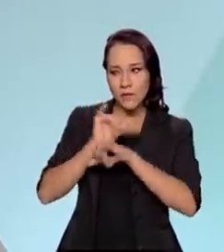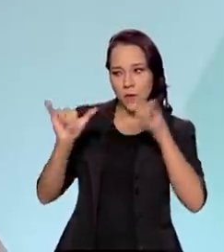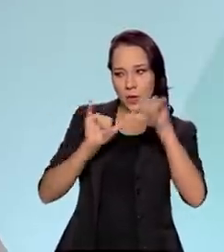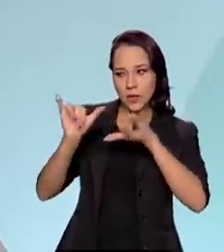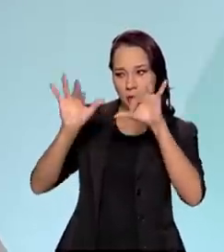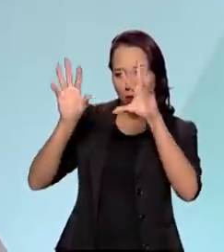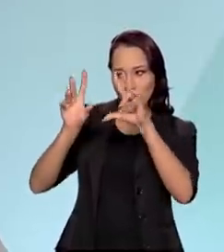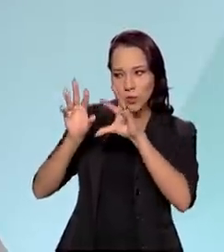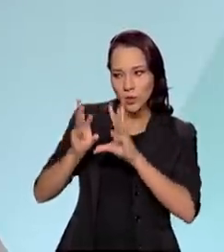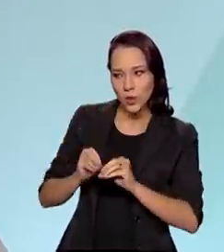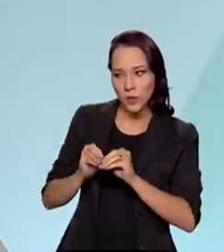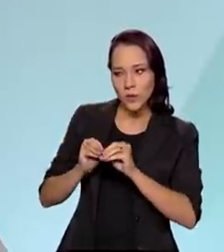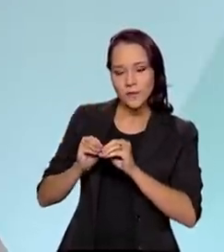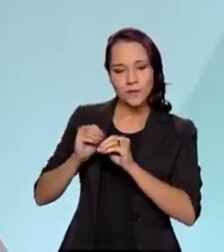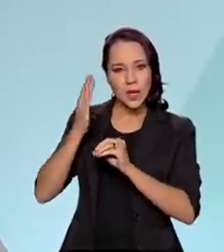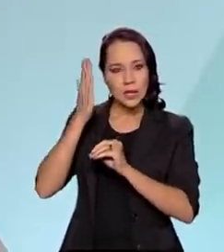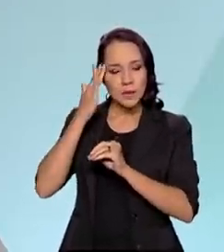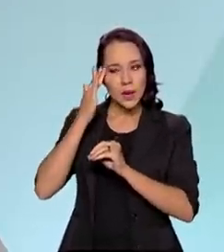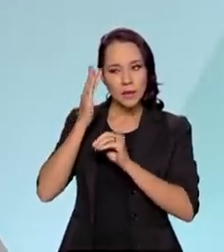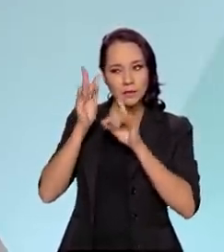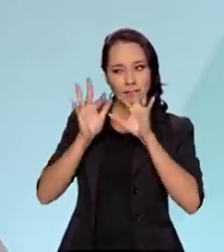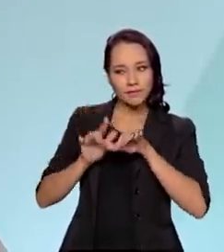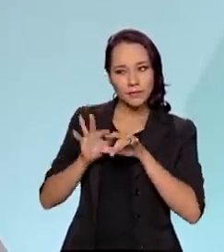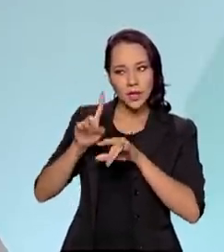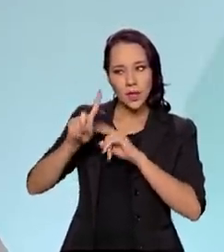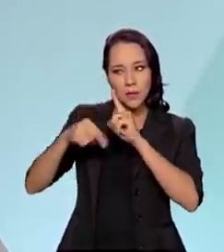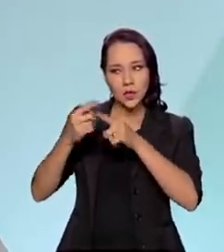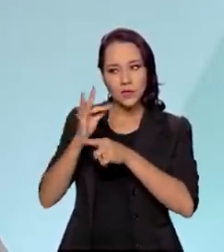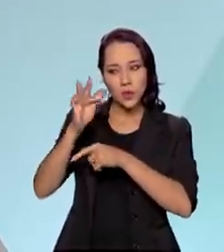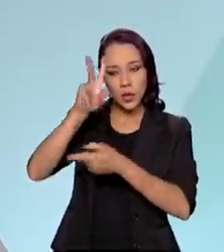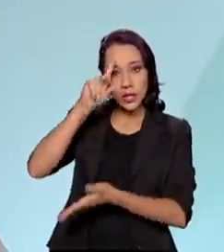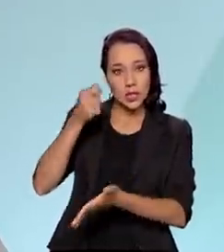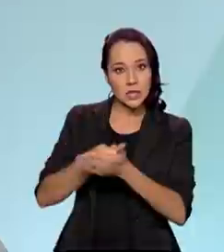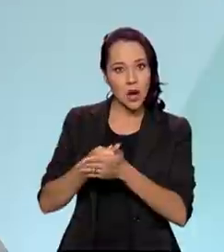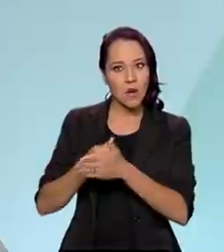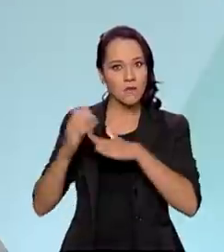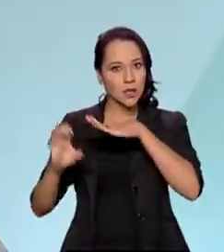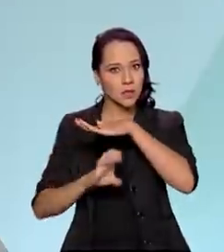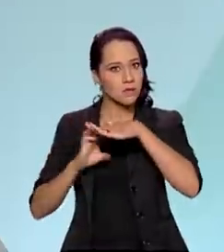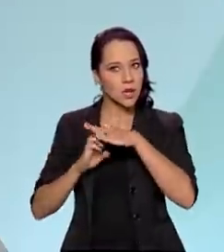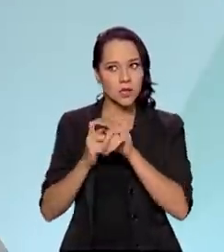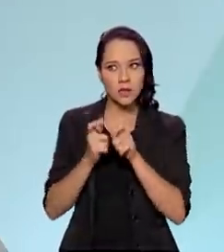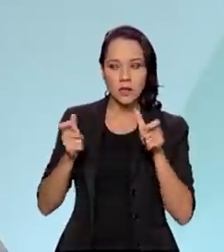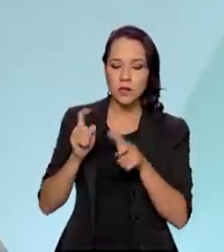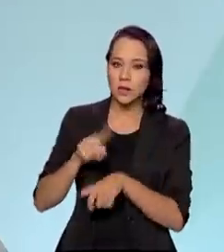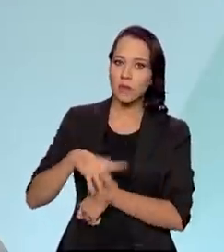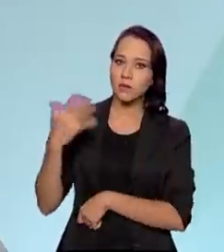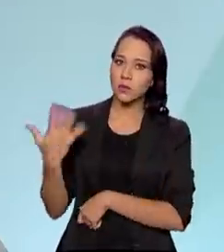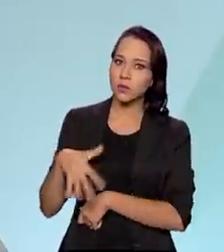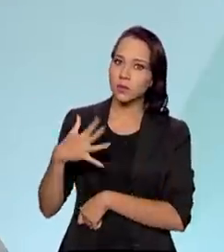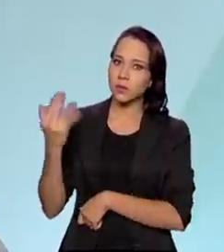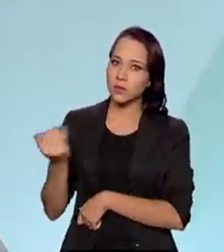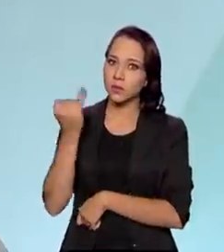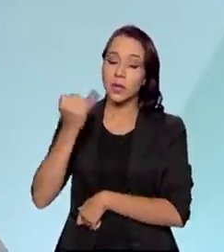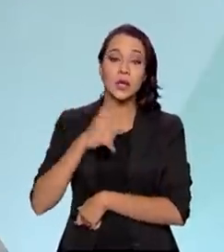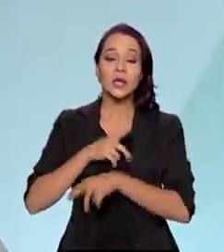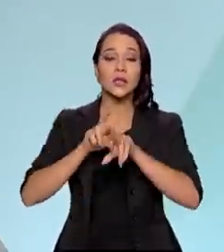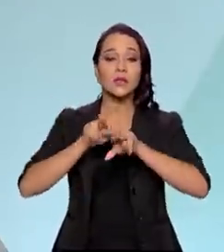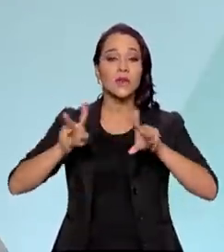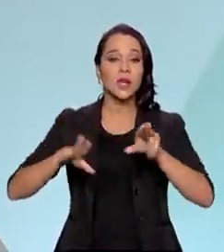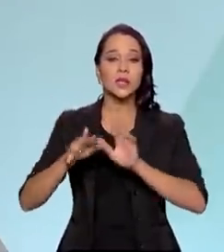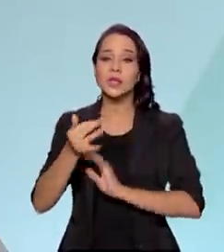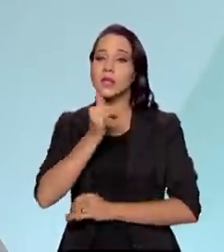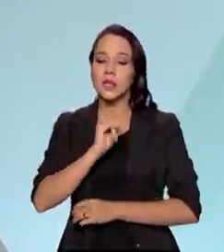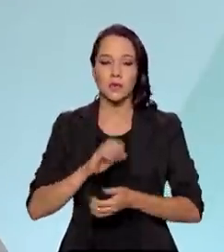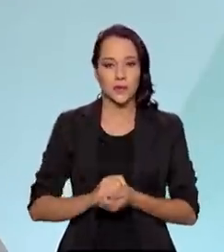fazer inferências que levem a tomada de decisão para as grandes companhias é muito relevante. Nós temos vários exemplos,